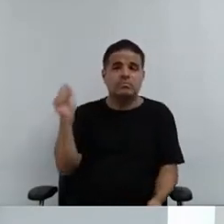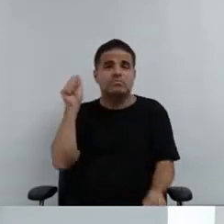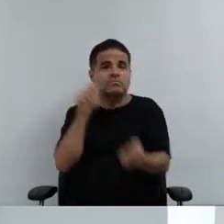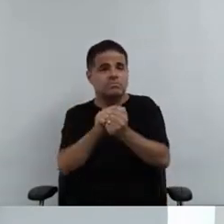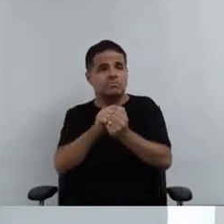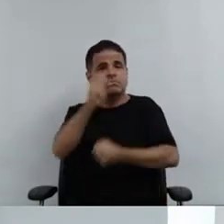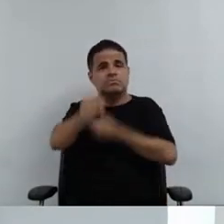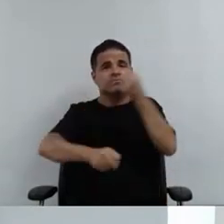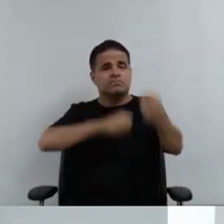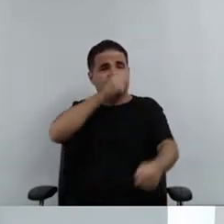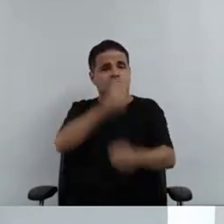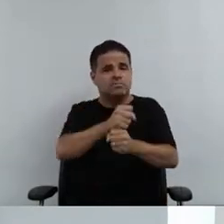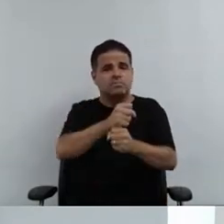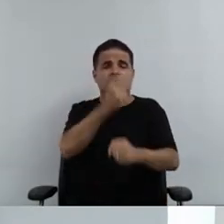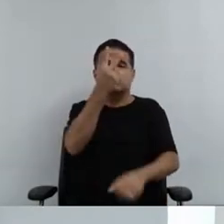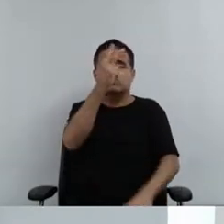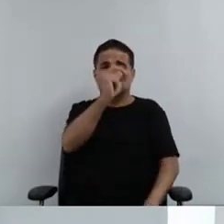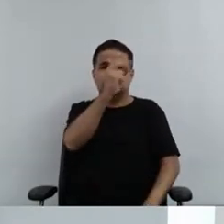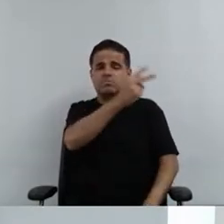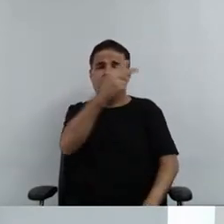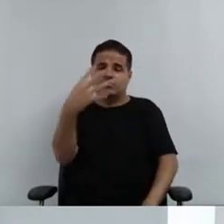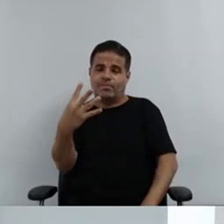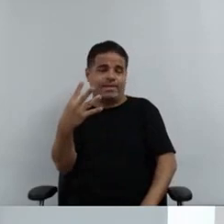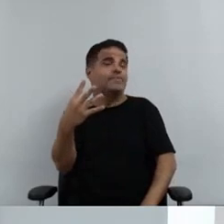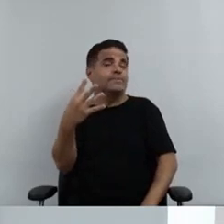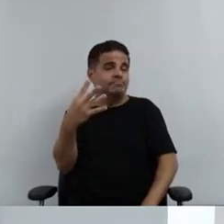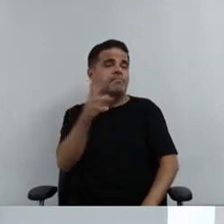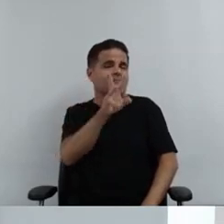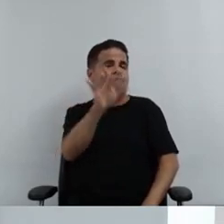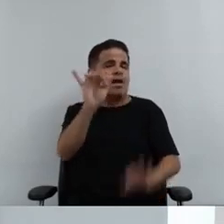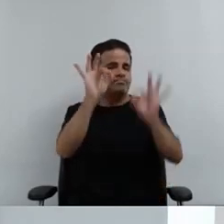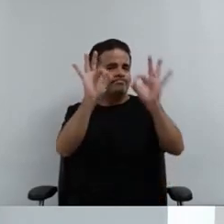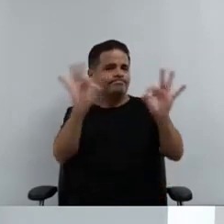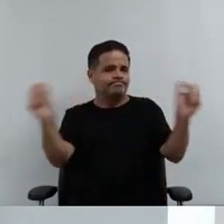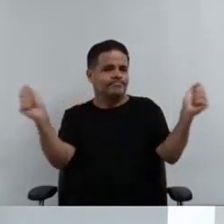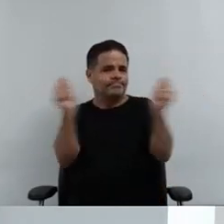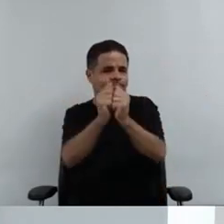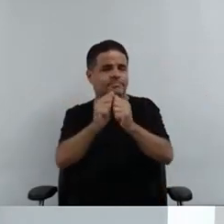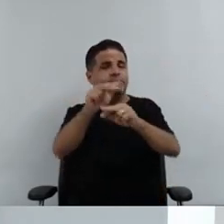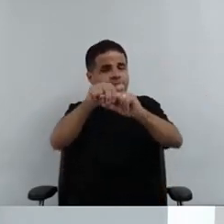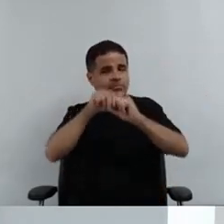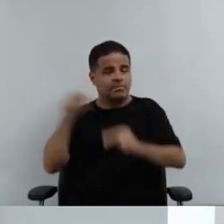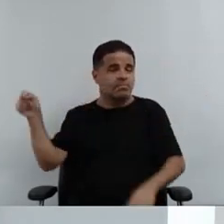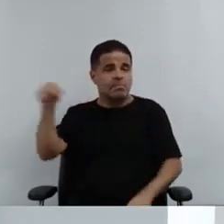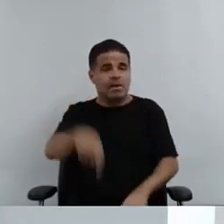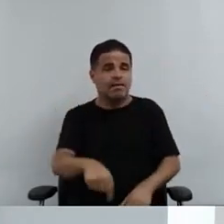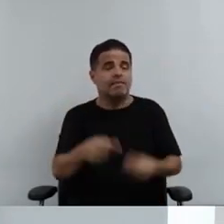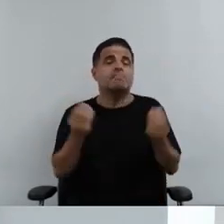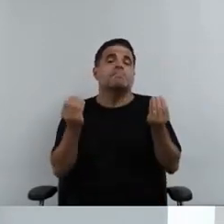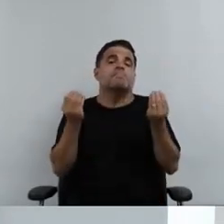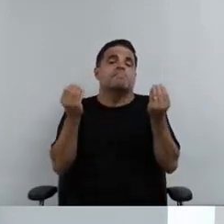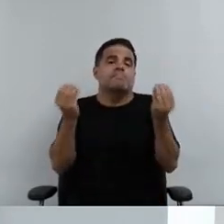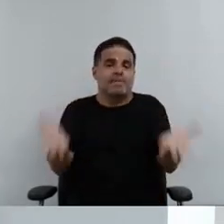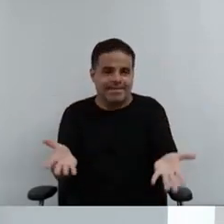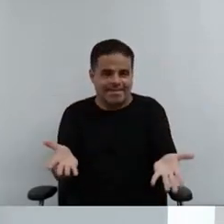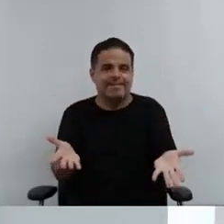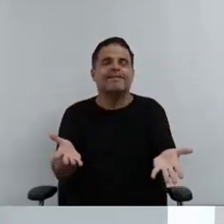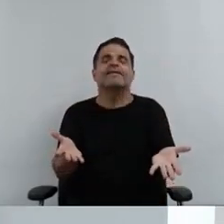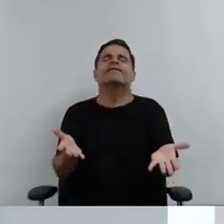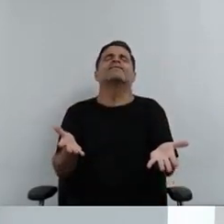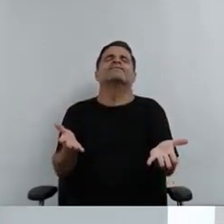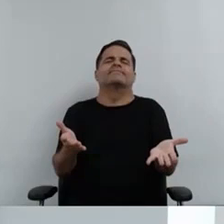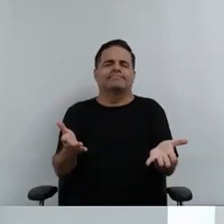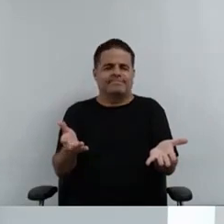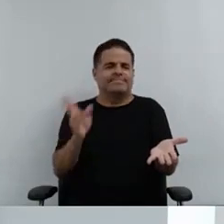estaremos no ano de 2024 e estamos aqui por isso, e estaremos aqui para